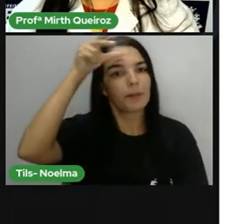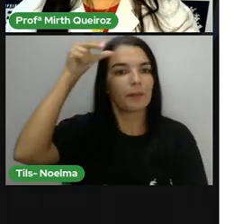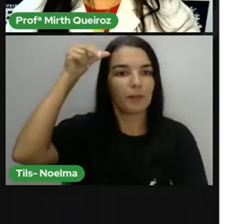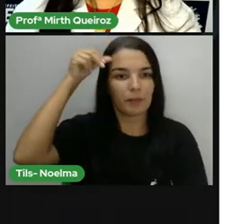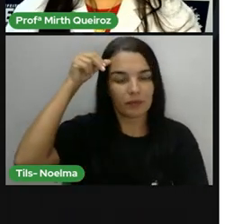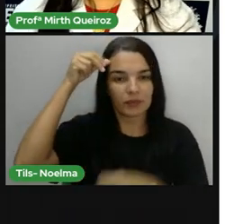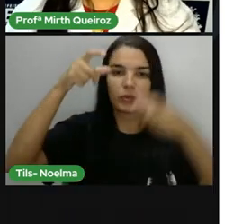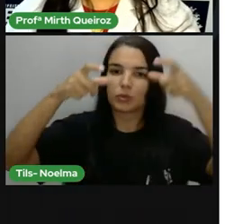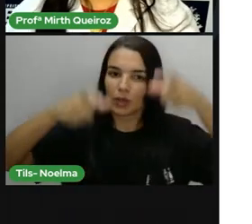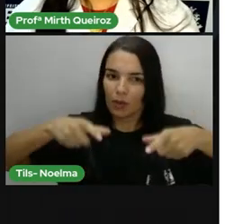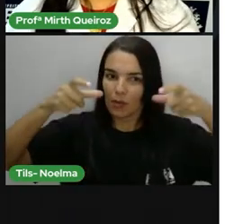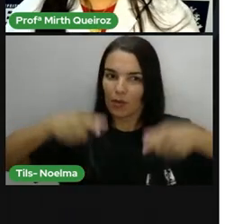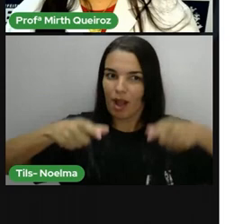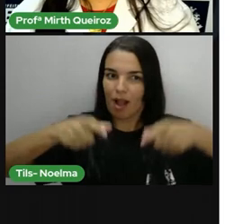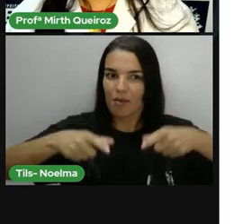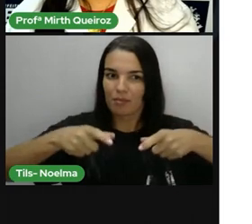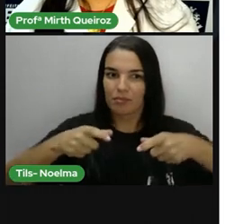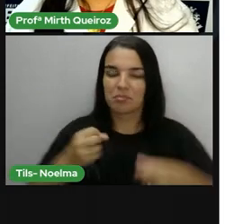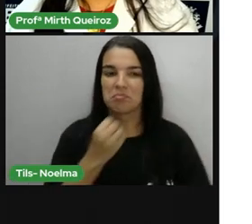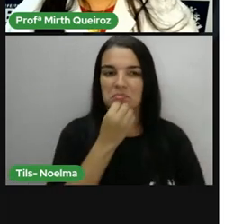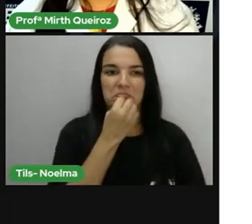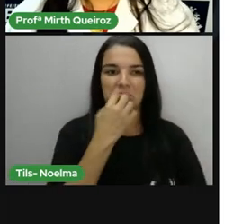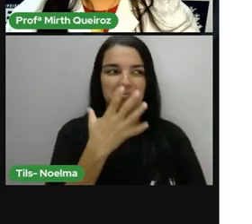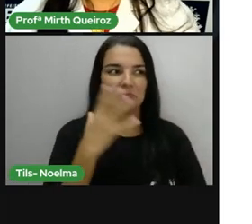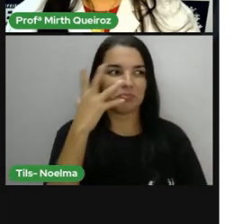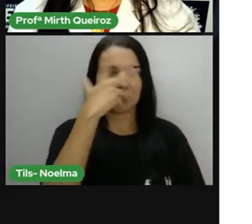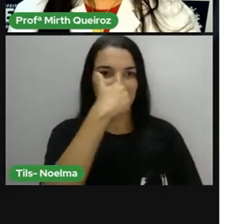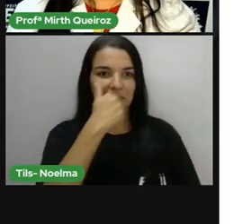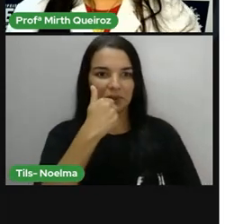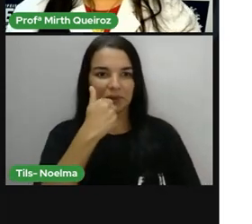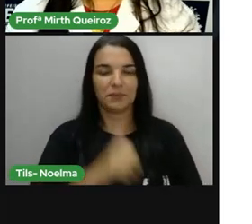a prefeitura, né? O espaço municipal.